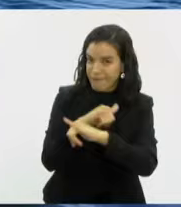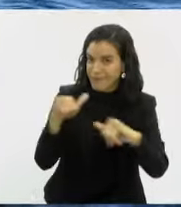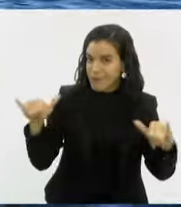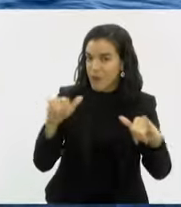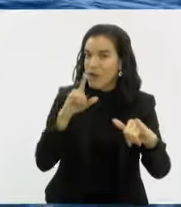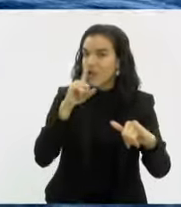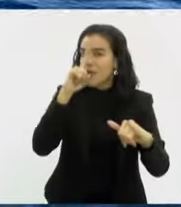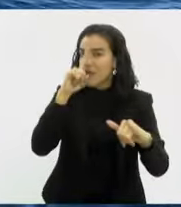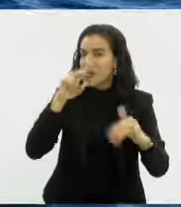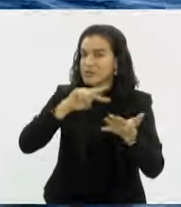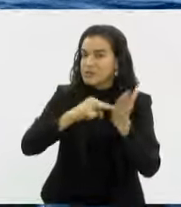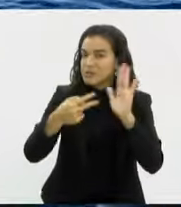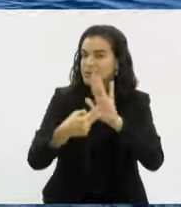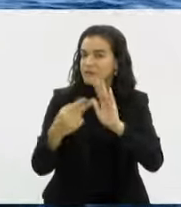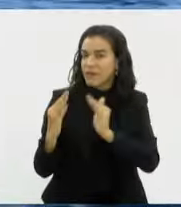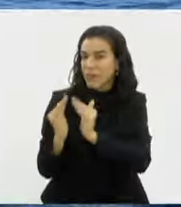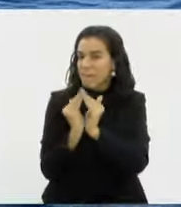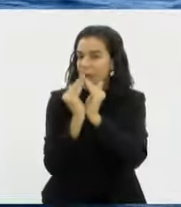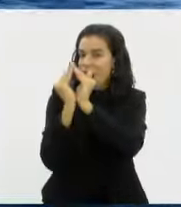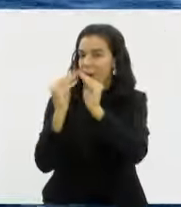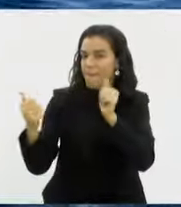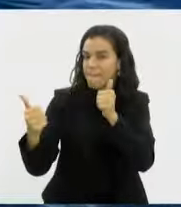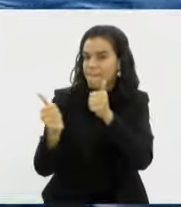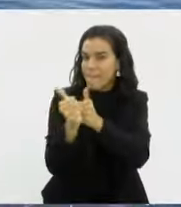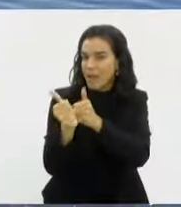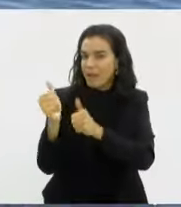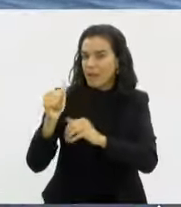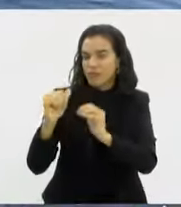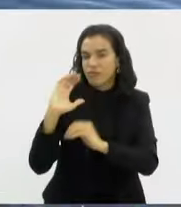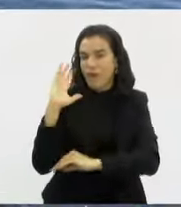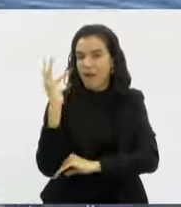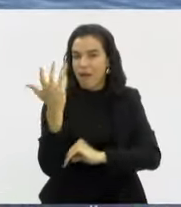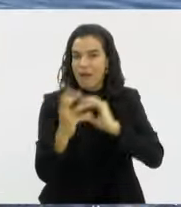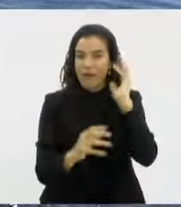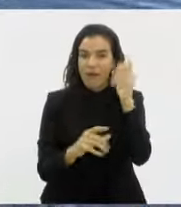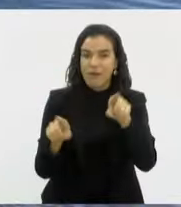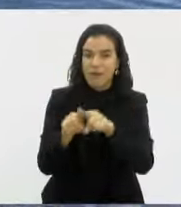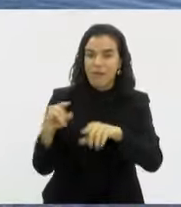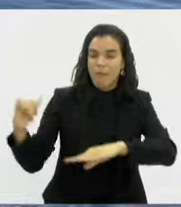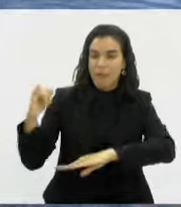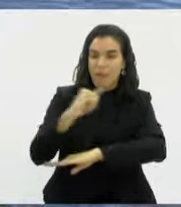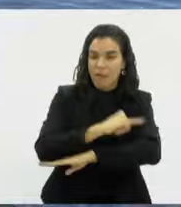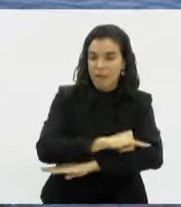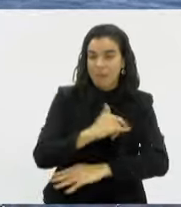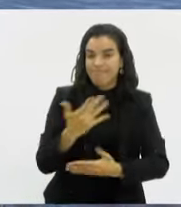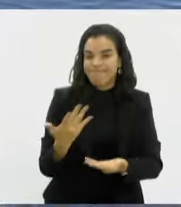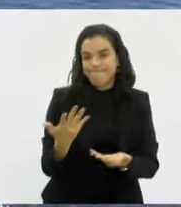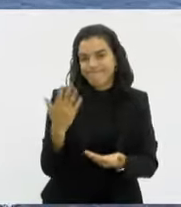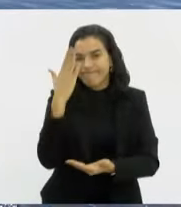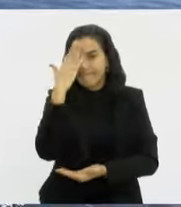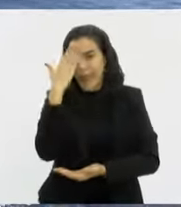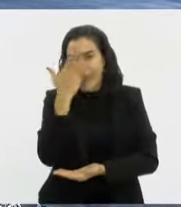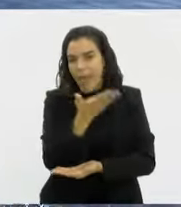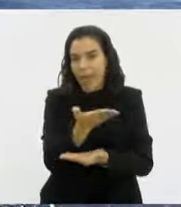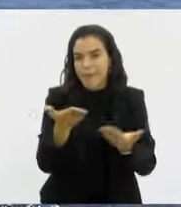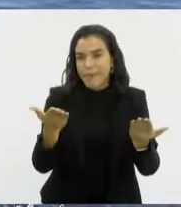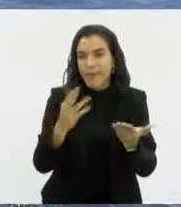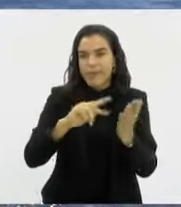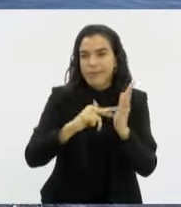os balões representam para florestas e aeroportos. Ficou claro o perigo que o balão representa, né? A gente